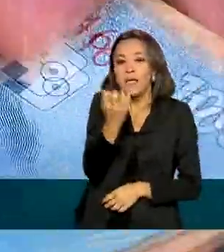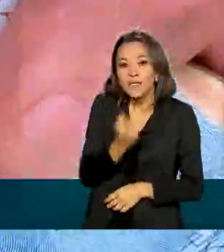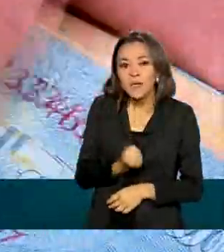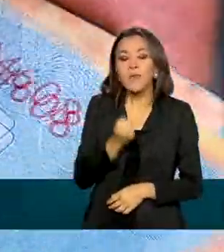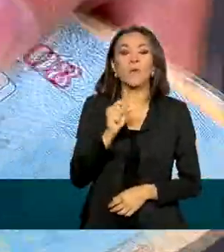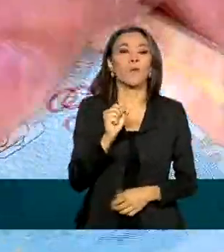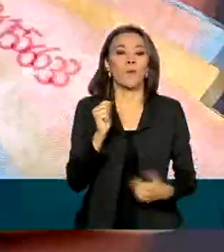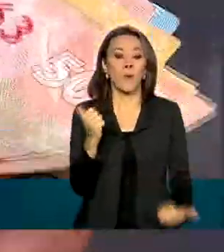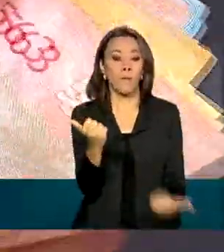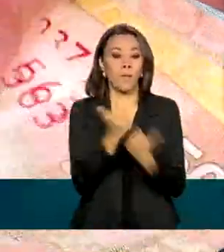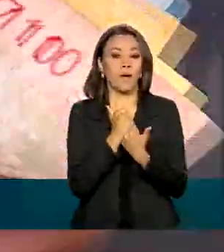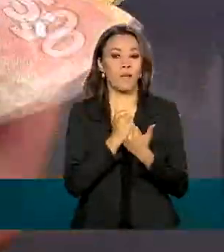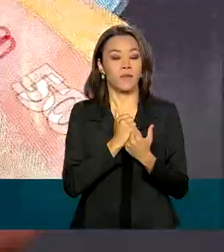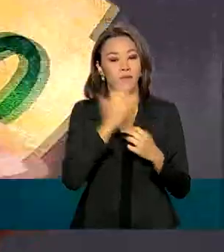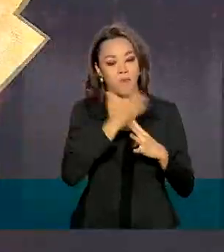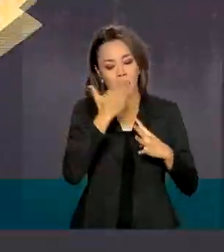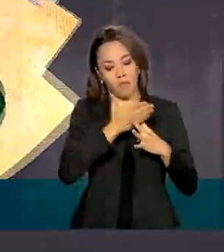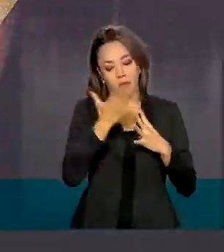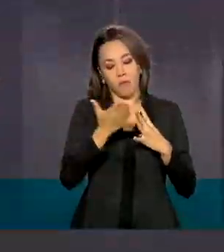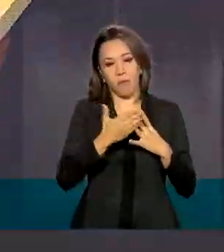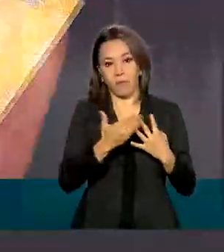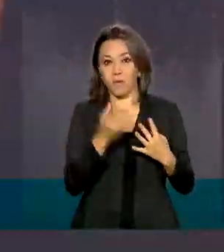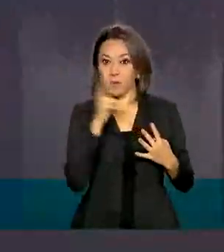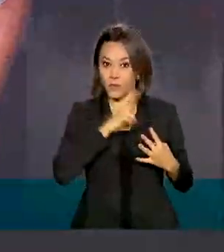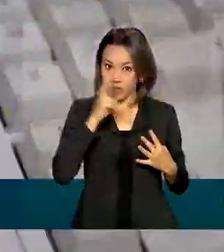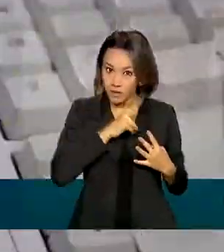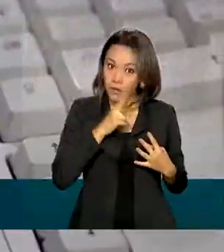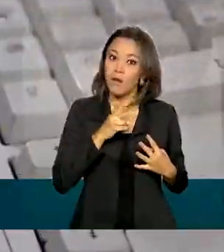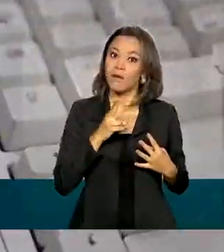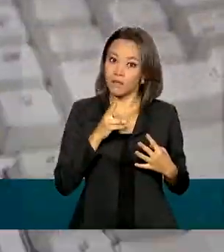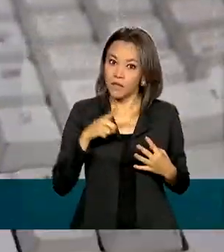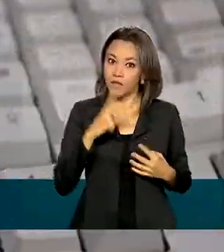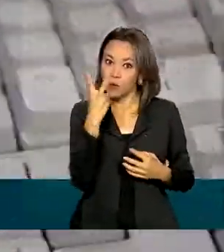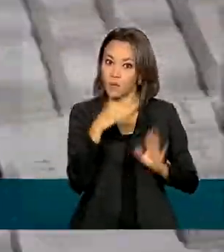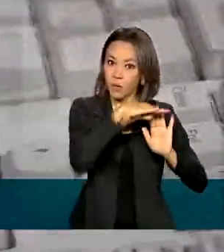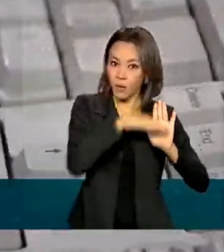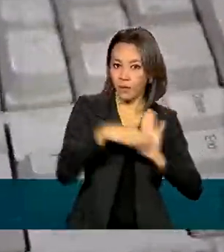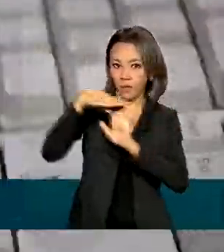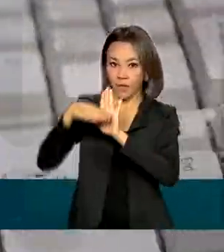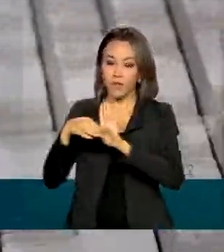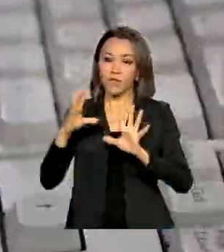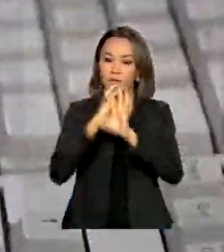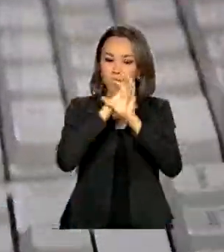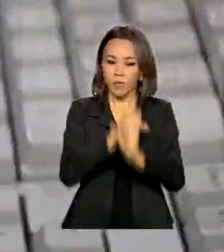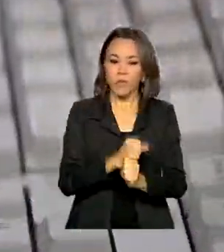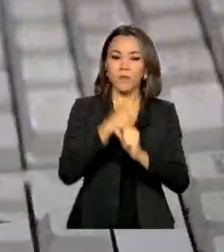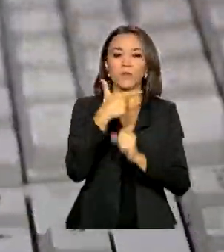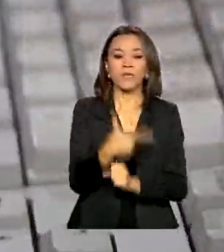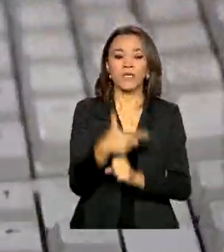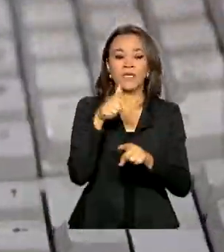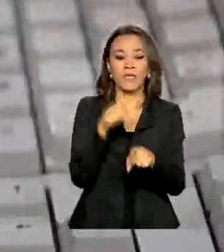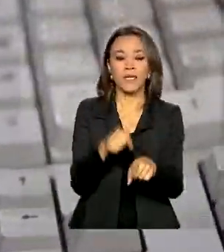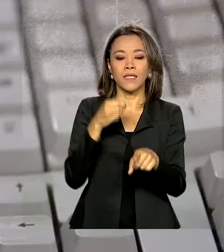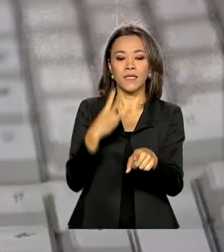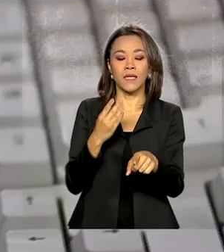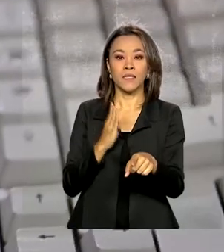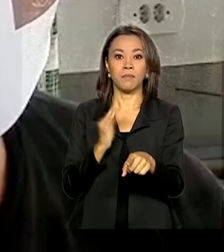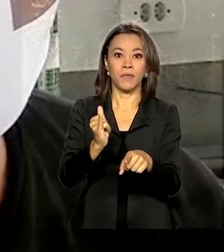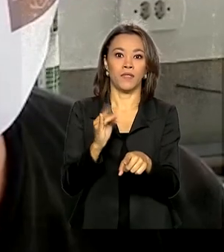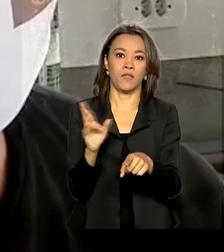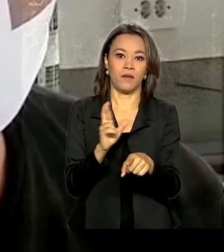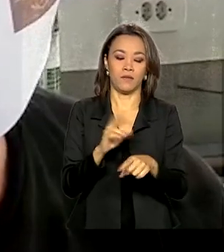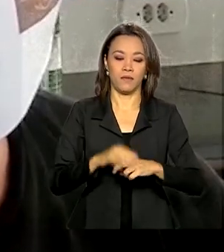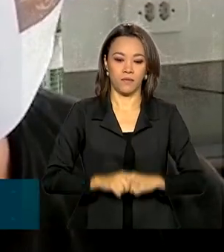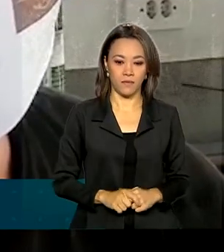pagamento de parcelas do auxílio emergencial e de sua extensão, que somaram 273 bilhões de reais.